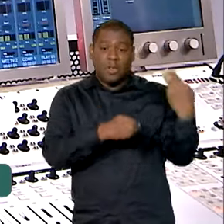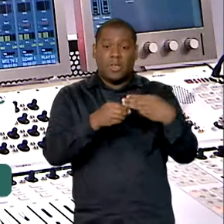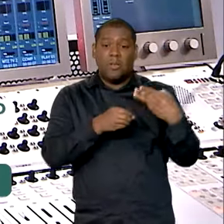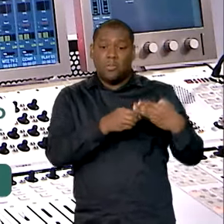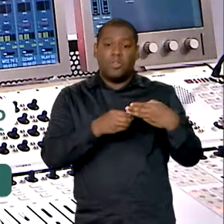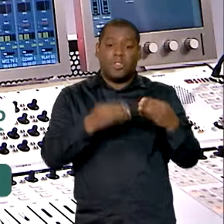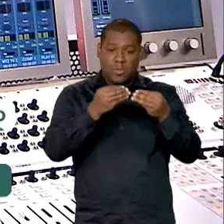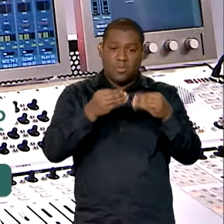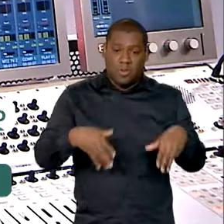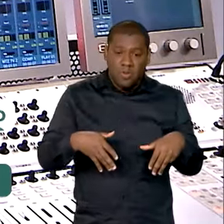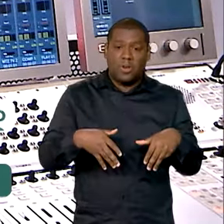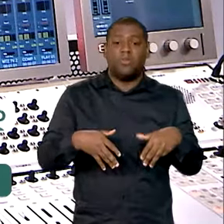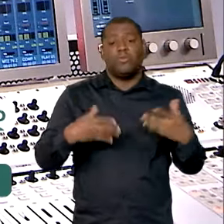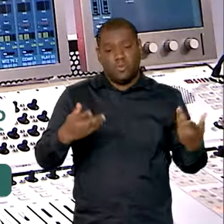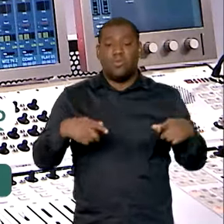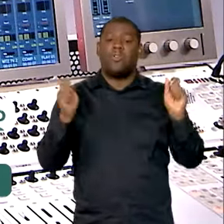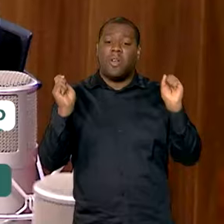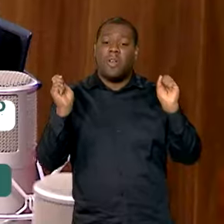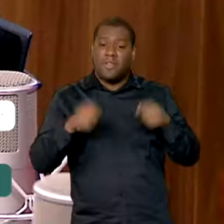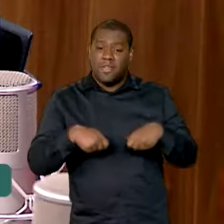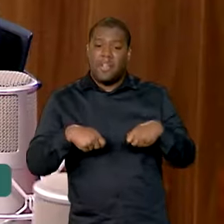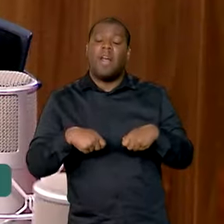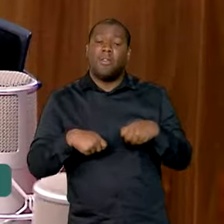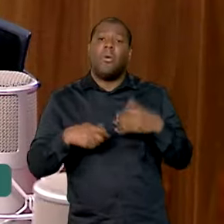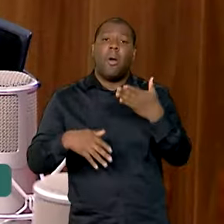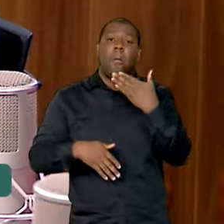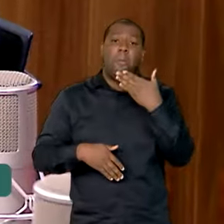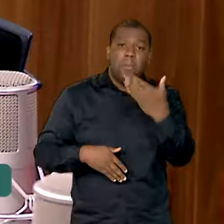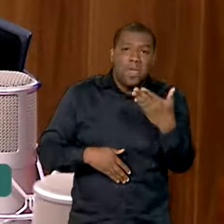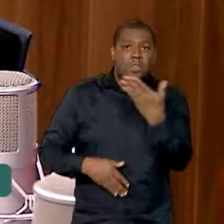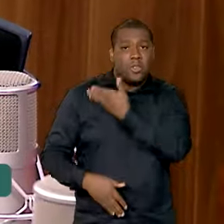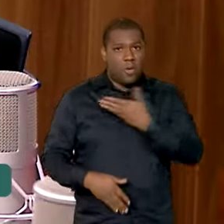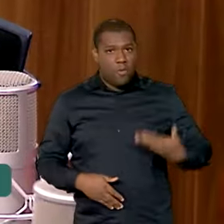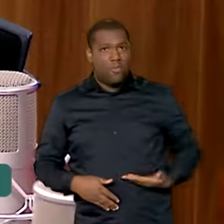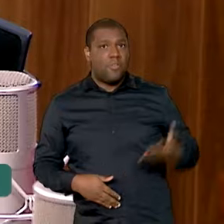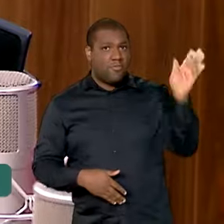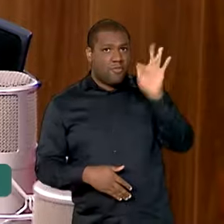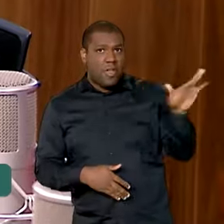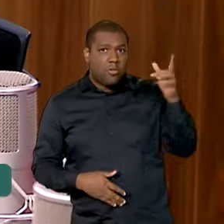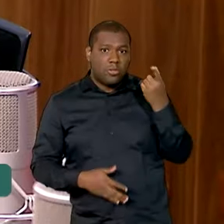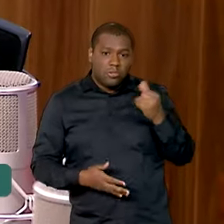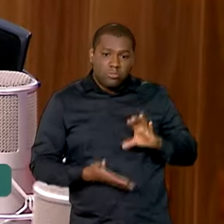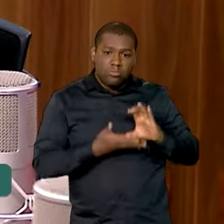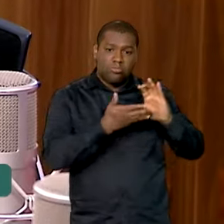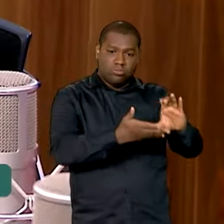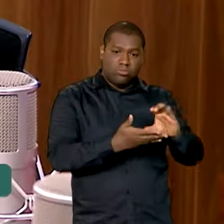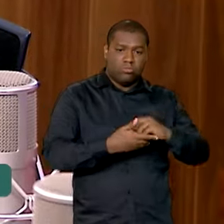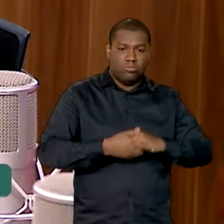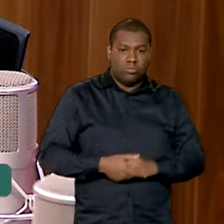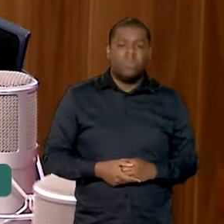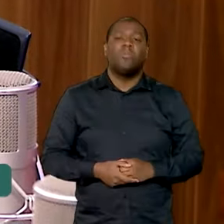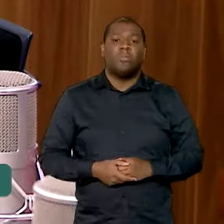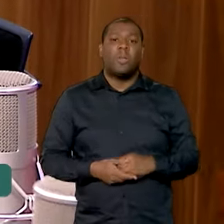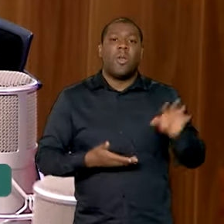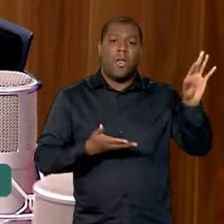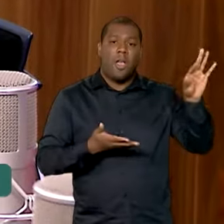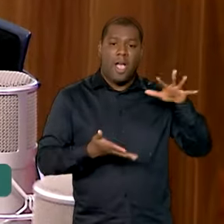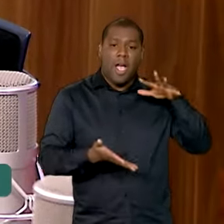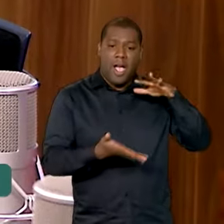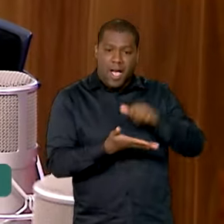para a recuperação de escolas e hospitais. Está aberta a possibilidade de se cadastrar para pedidos,